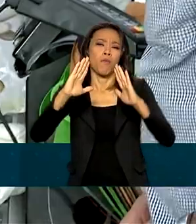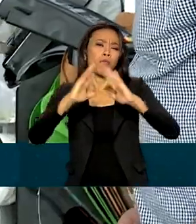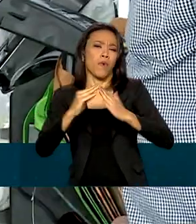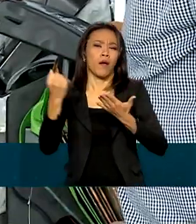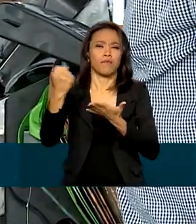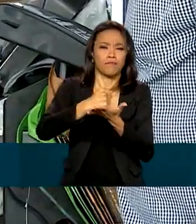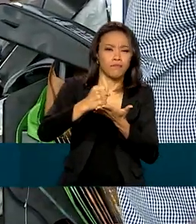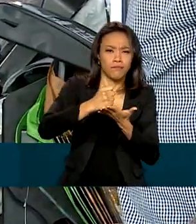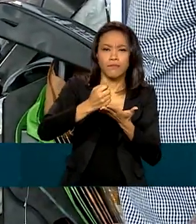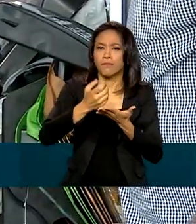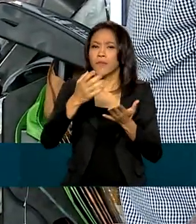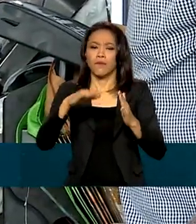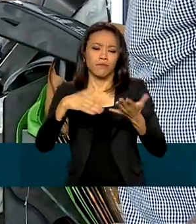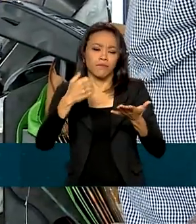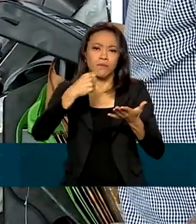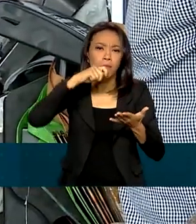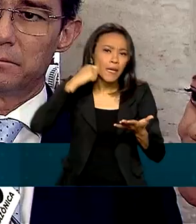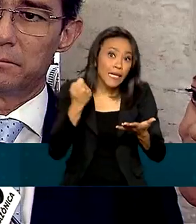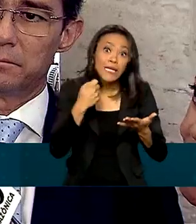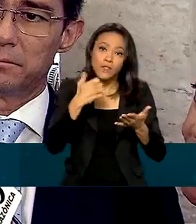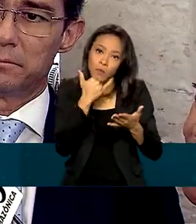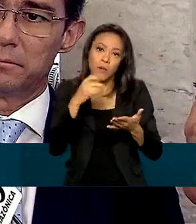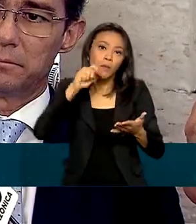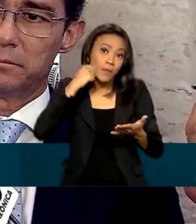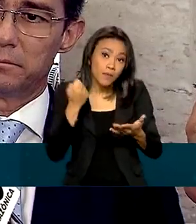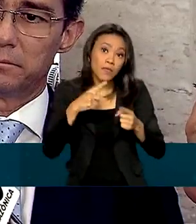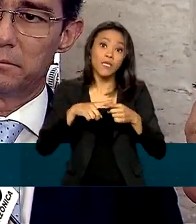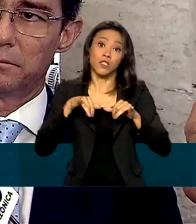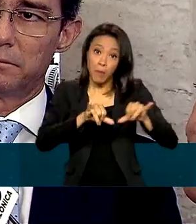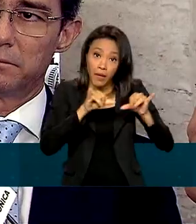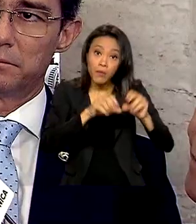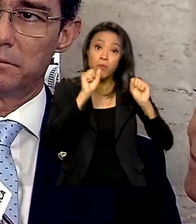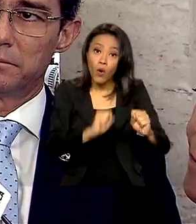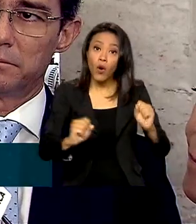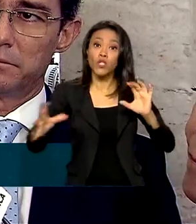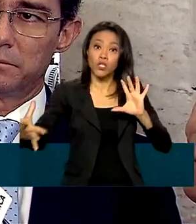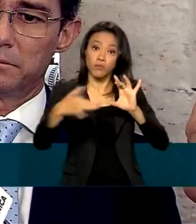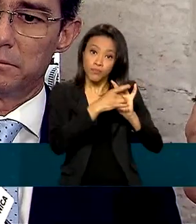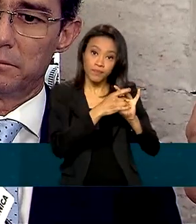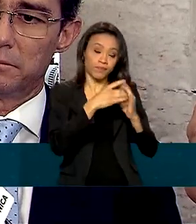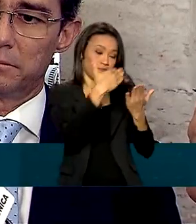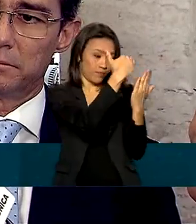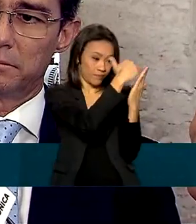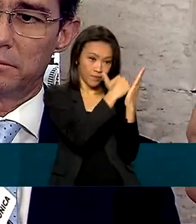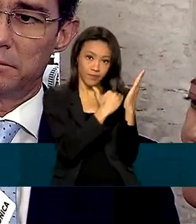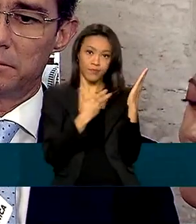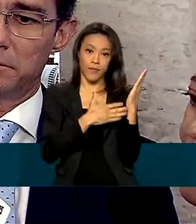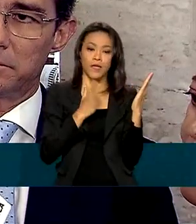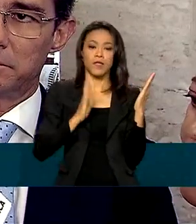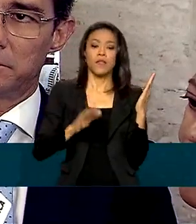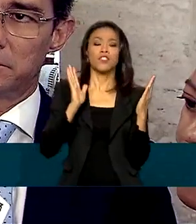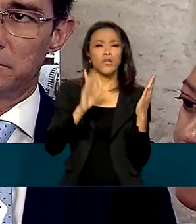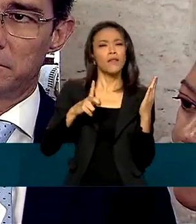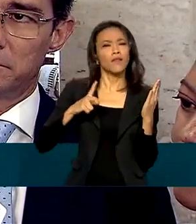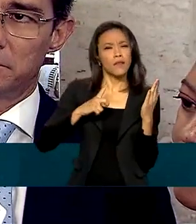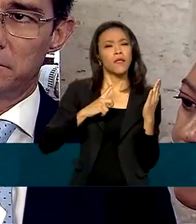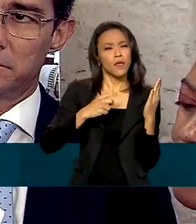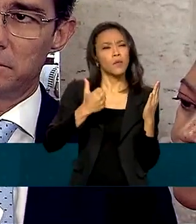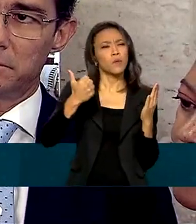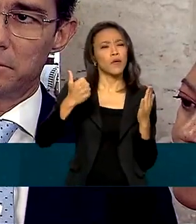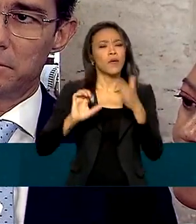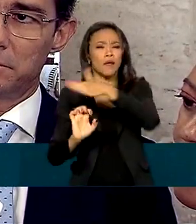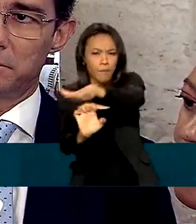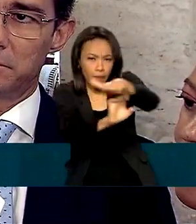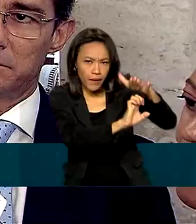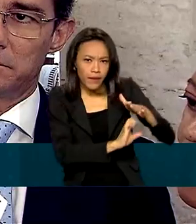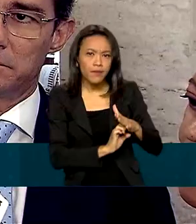também pode oferecer o benefício. A gente tem hoje três grandes empresas que já estão cadastradas, alinhadas a essa nova política